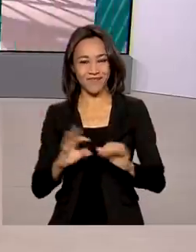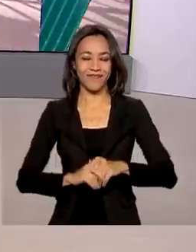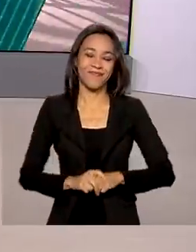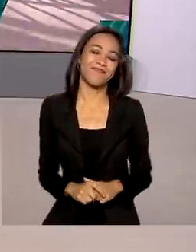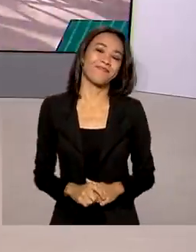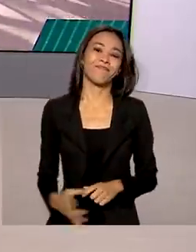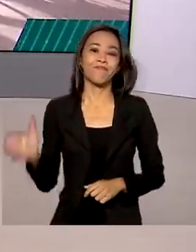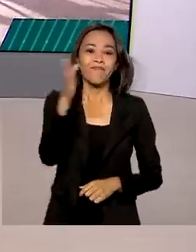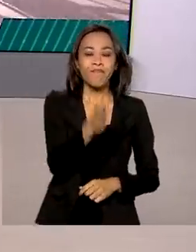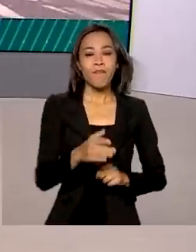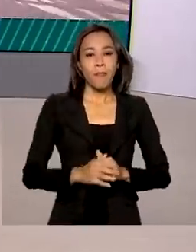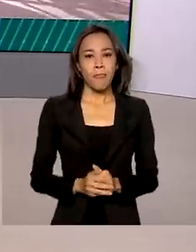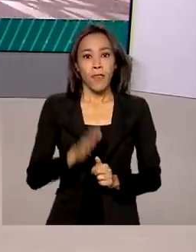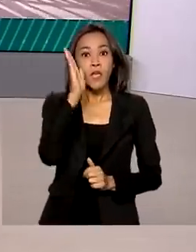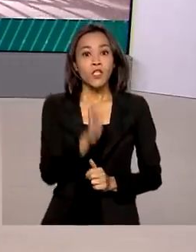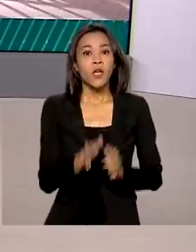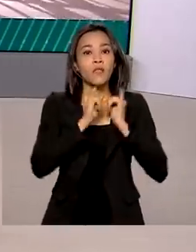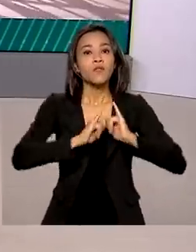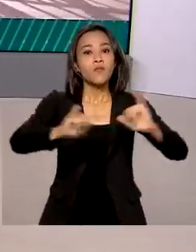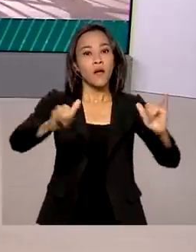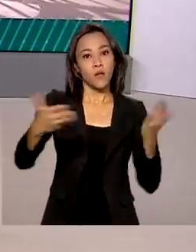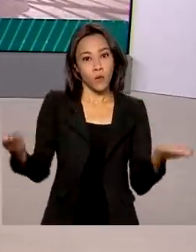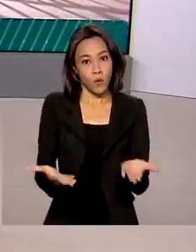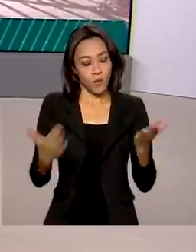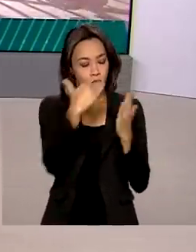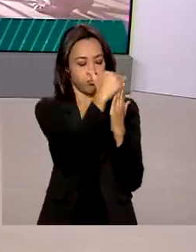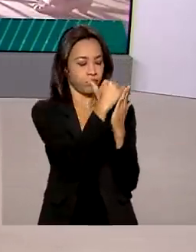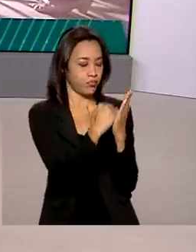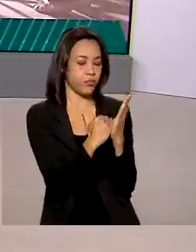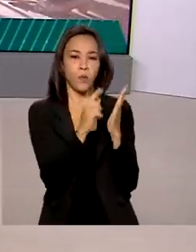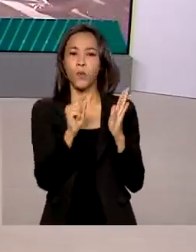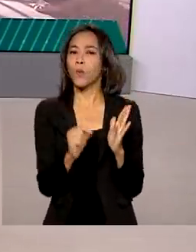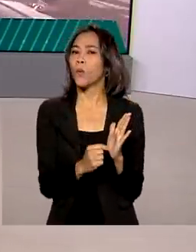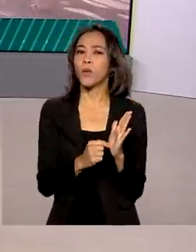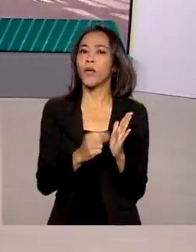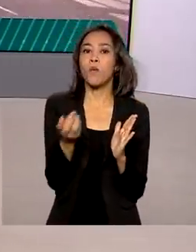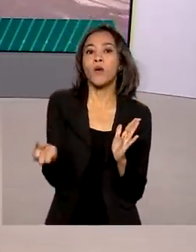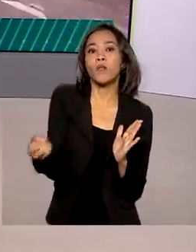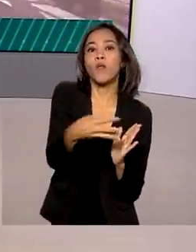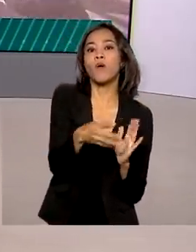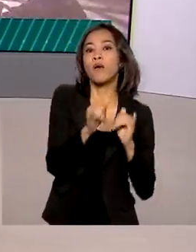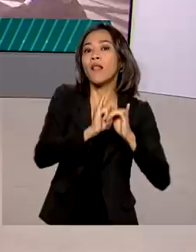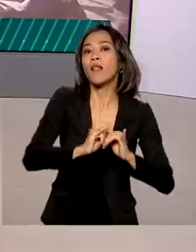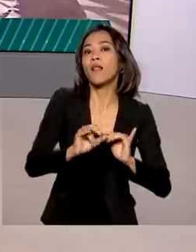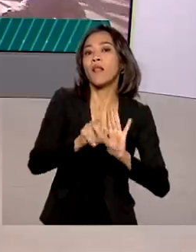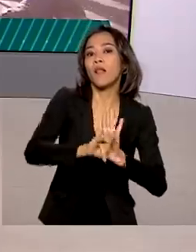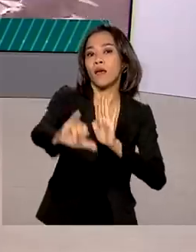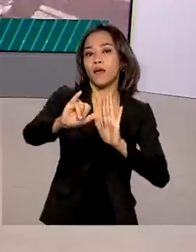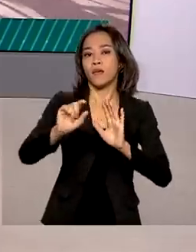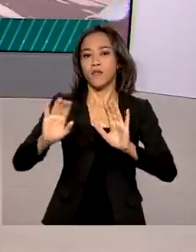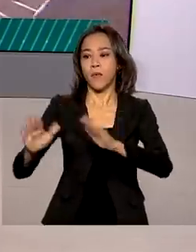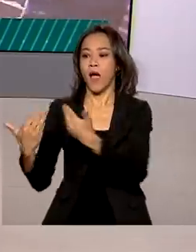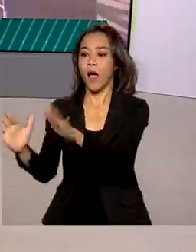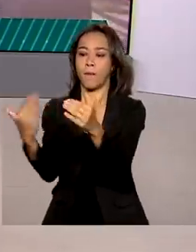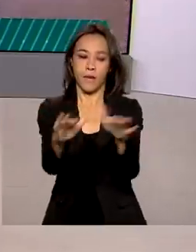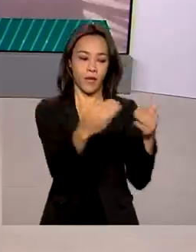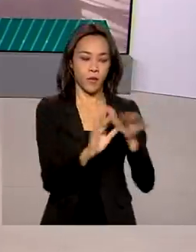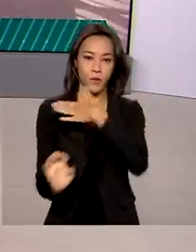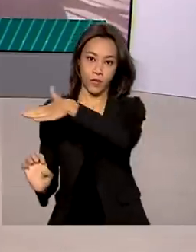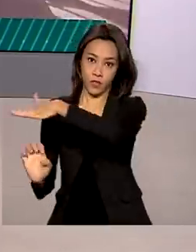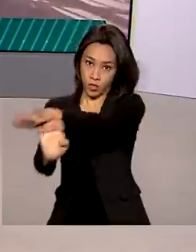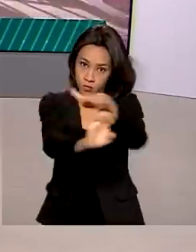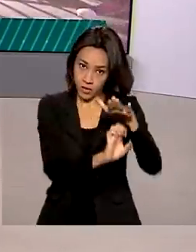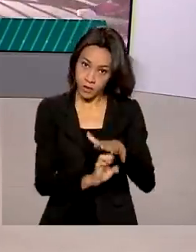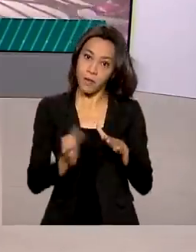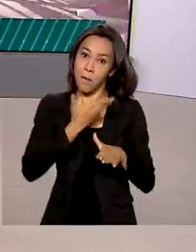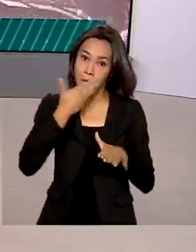Foi publicada no Diário Oficial da União de hoje uma nova lei que facilita a abertura de empresas. A meta é melhorar a posição do Brasil